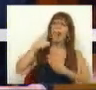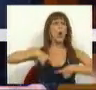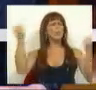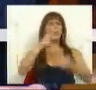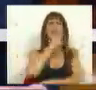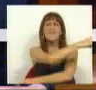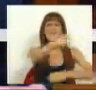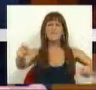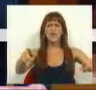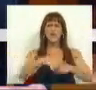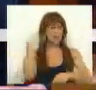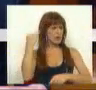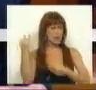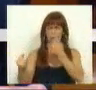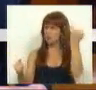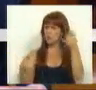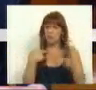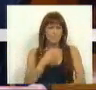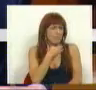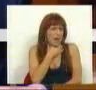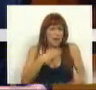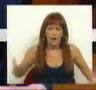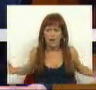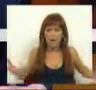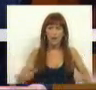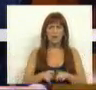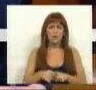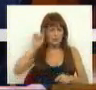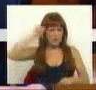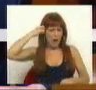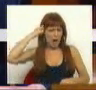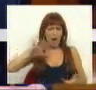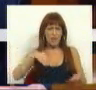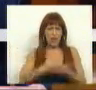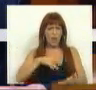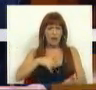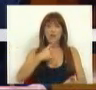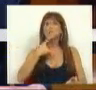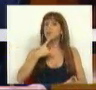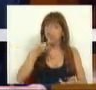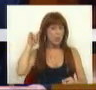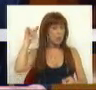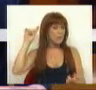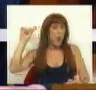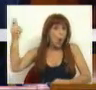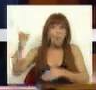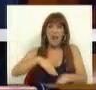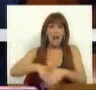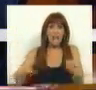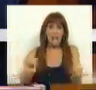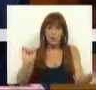avisar que as instituições estão a ficar bloqueadas e que os prejuízos para o país serão enormes se nada for feito.